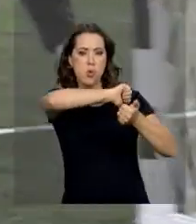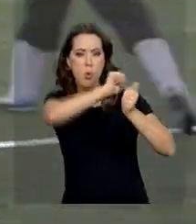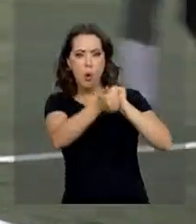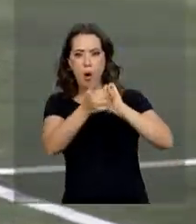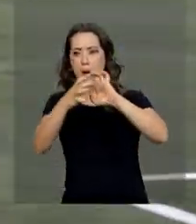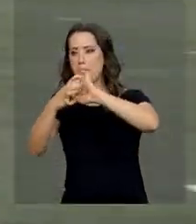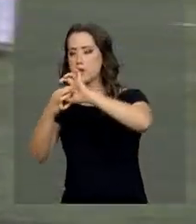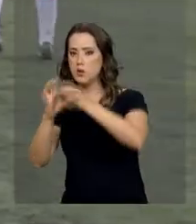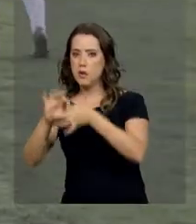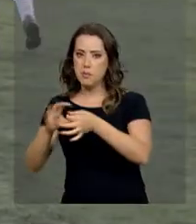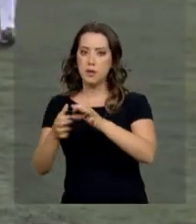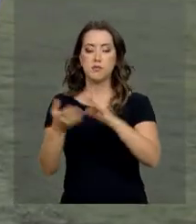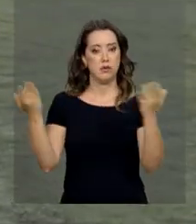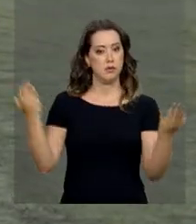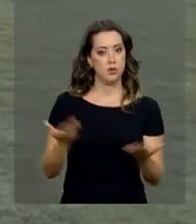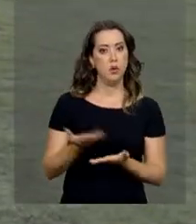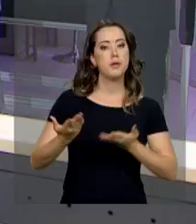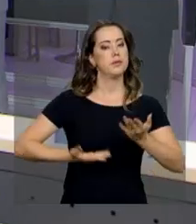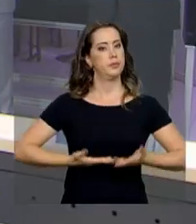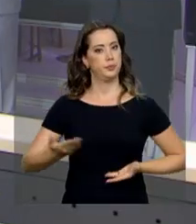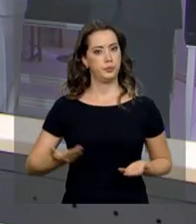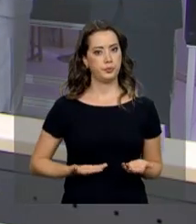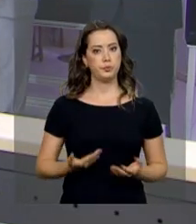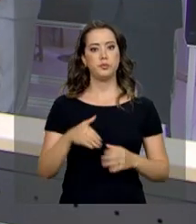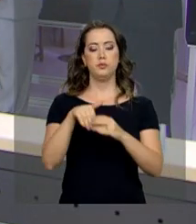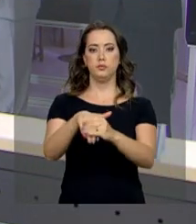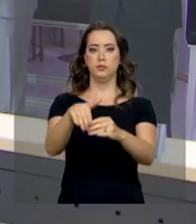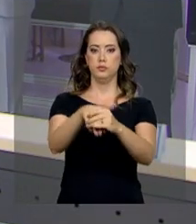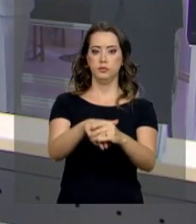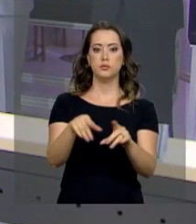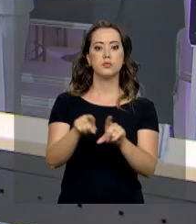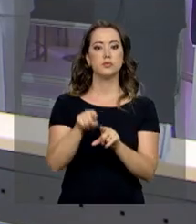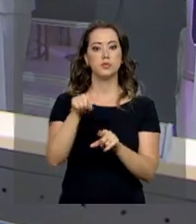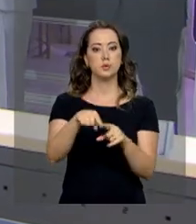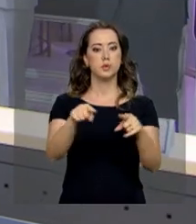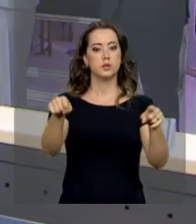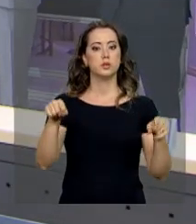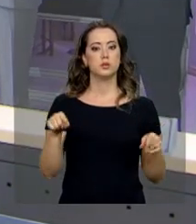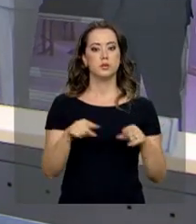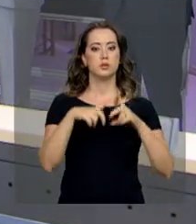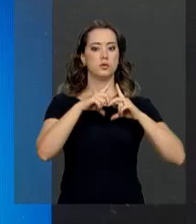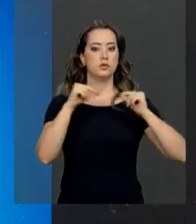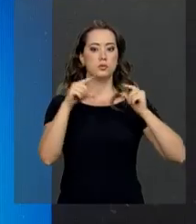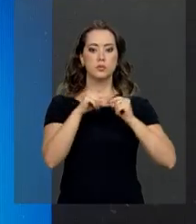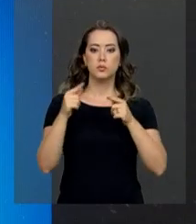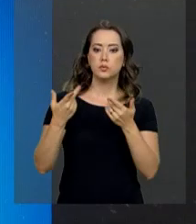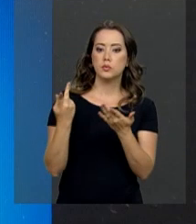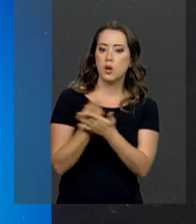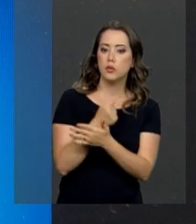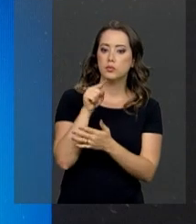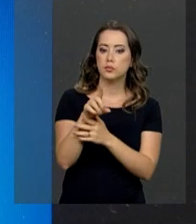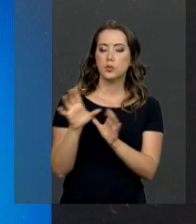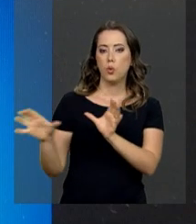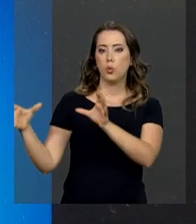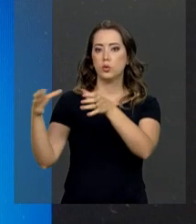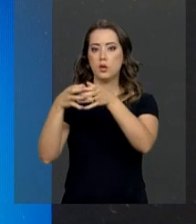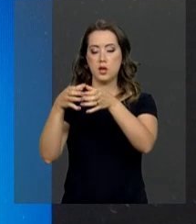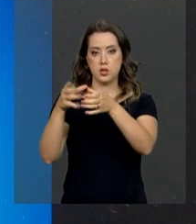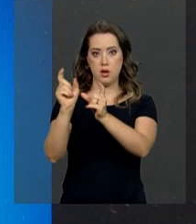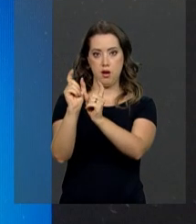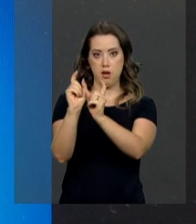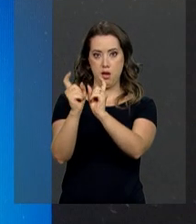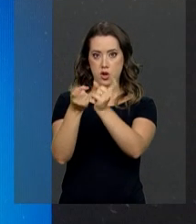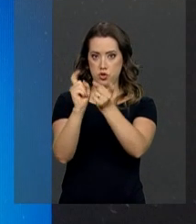Olimpíadas está agora a serviço das eleições. Nesta sala, em Brasília, funciona o Centro Integrado de Comando e